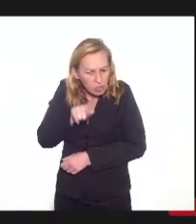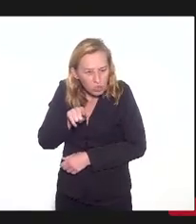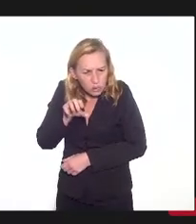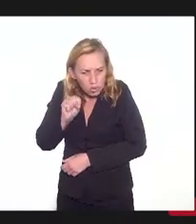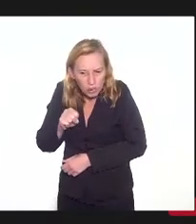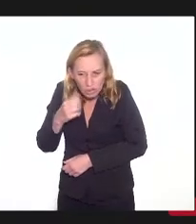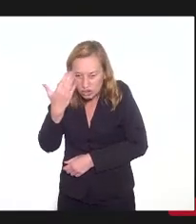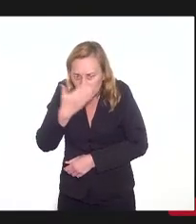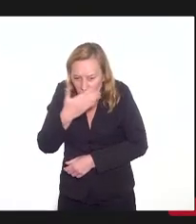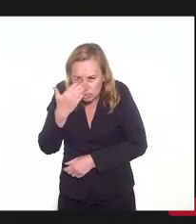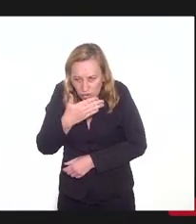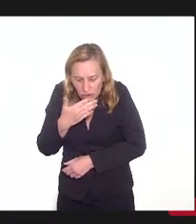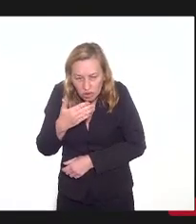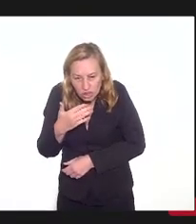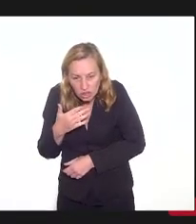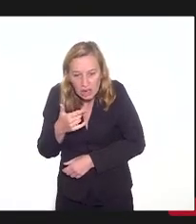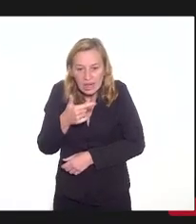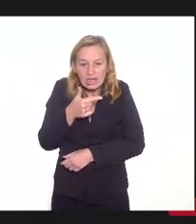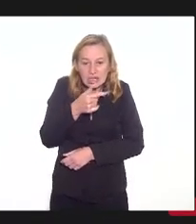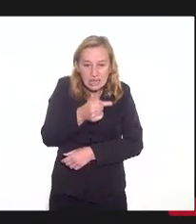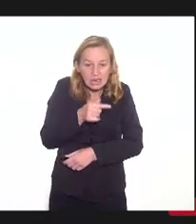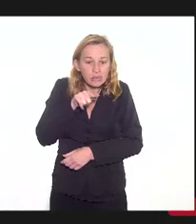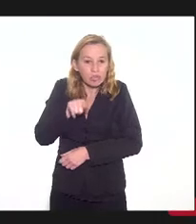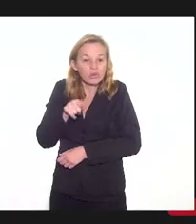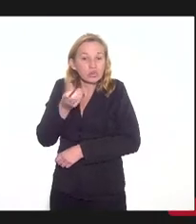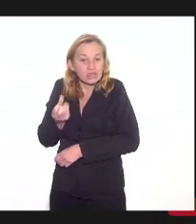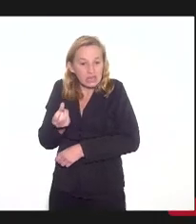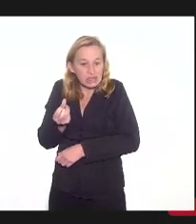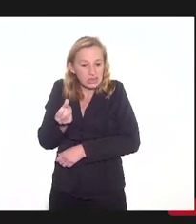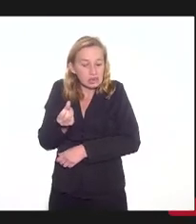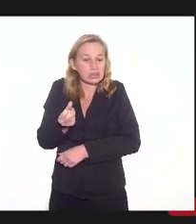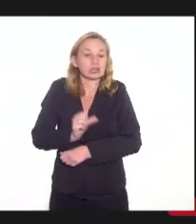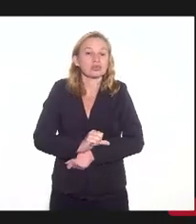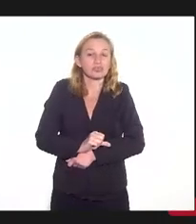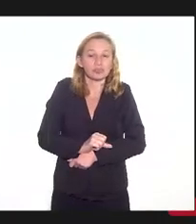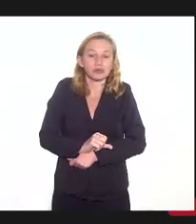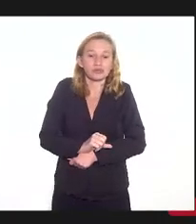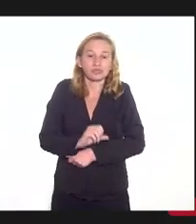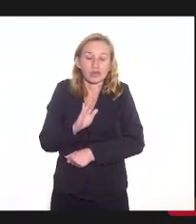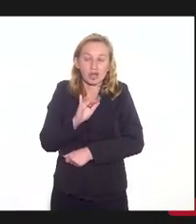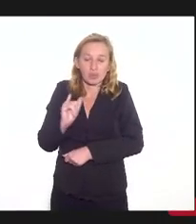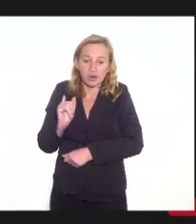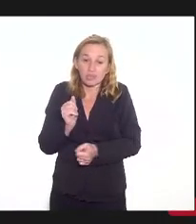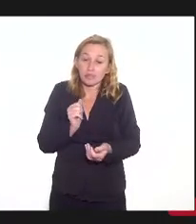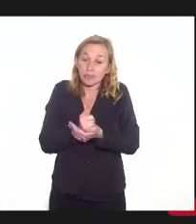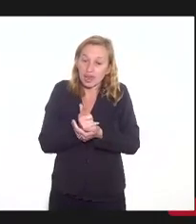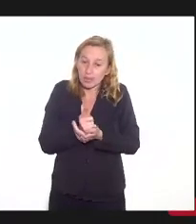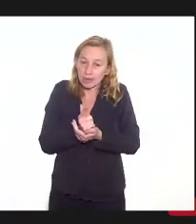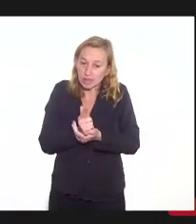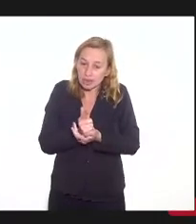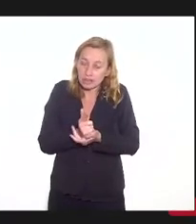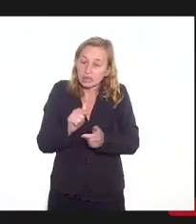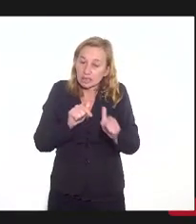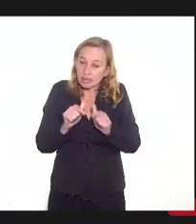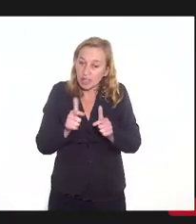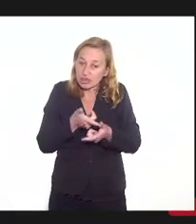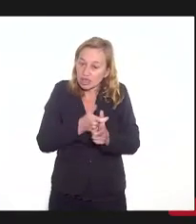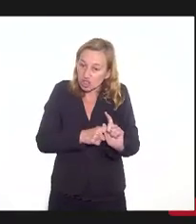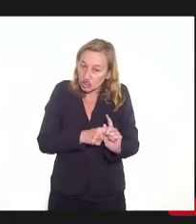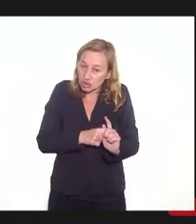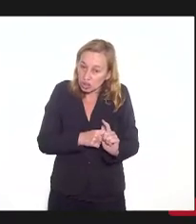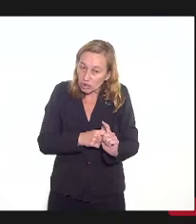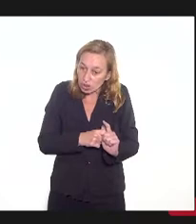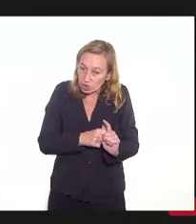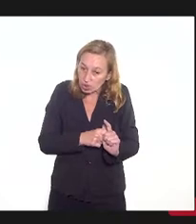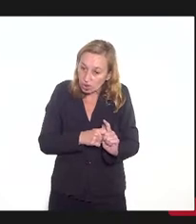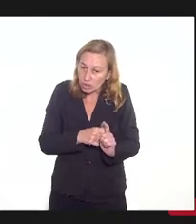7,6 bi, 7,6 bi, 7,6 bi de pagamento de serviço da dívida, que é muito